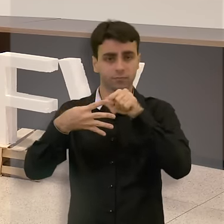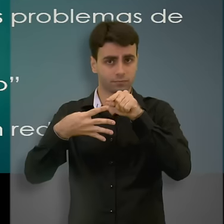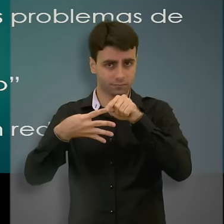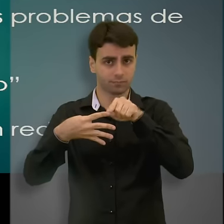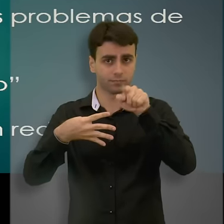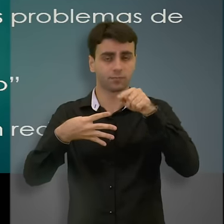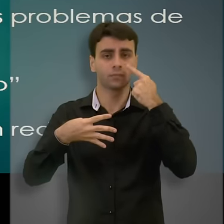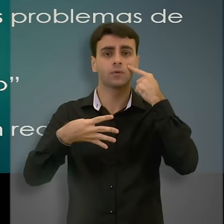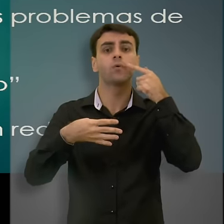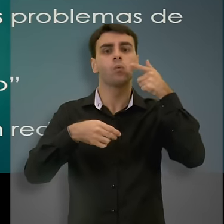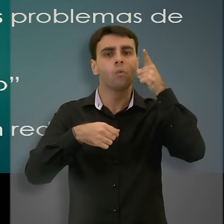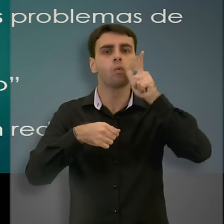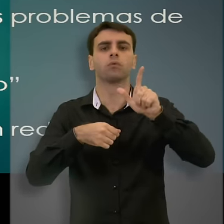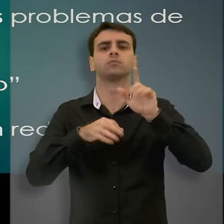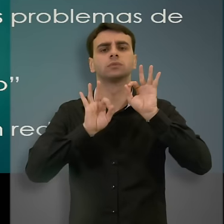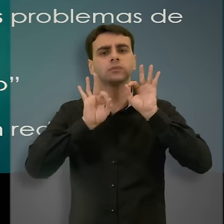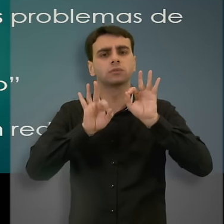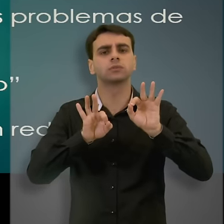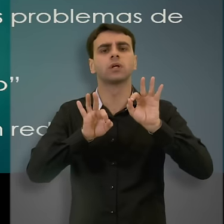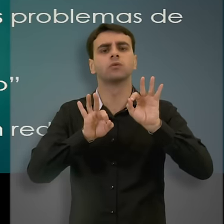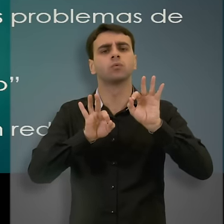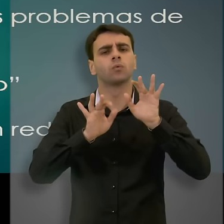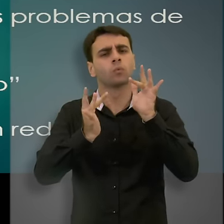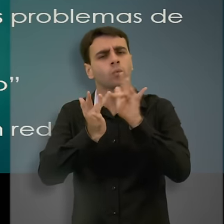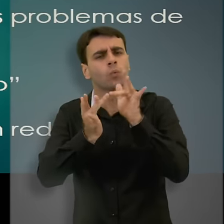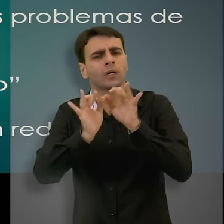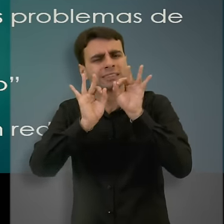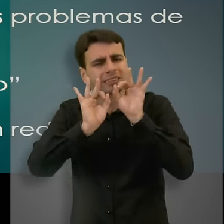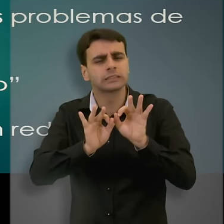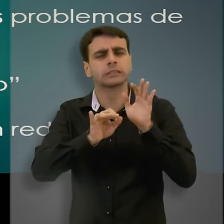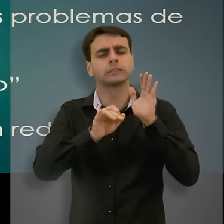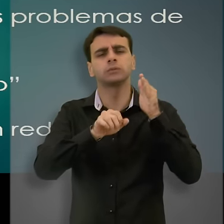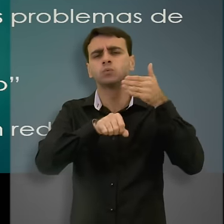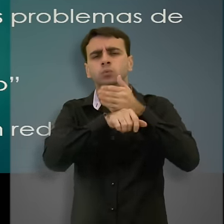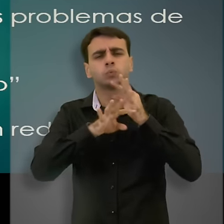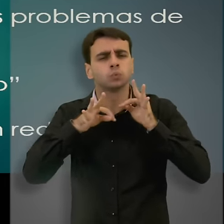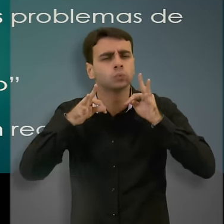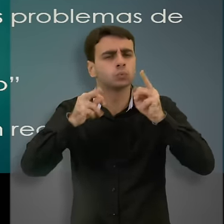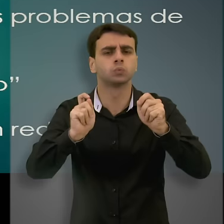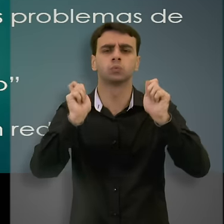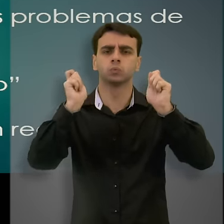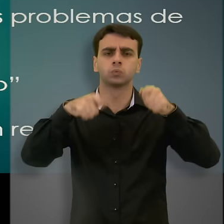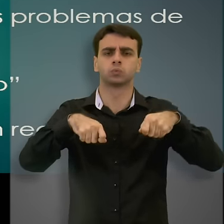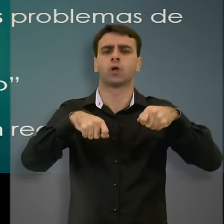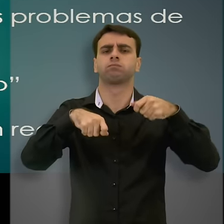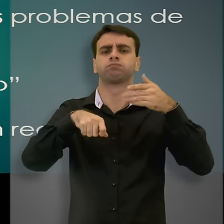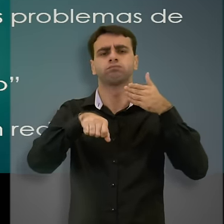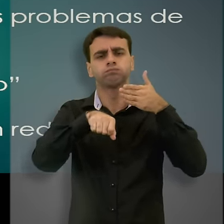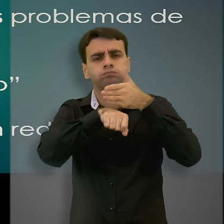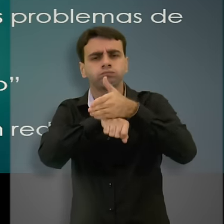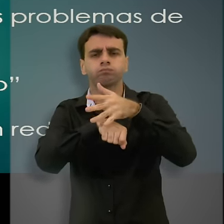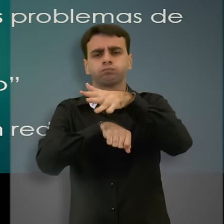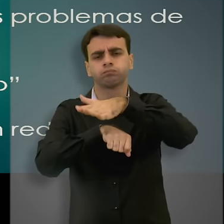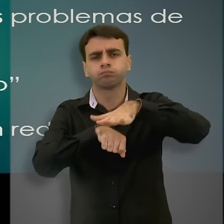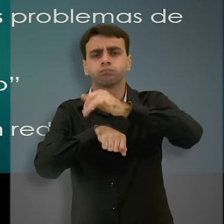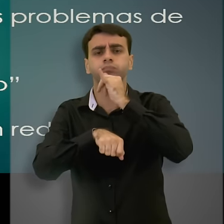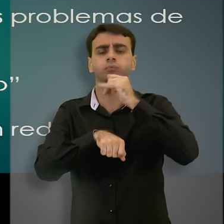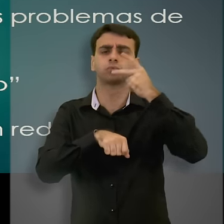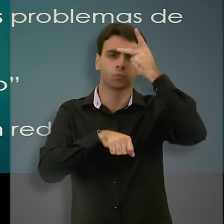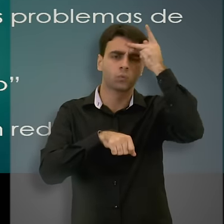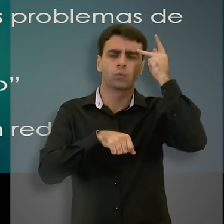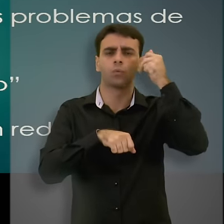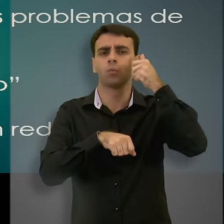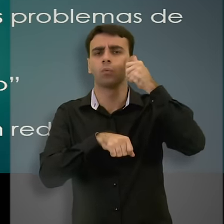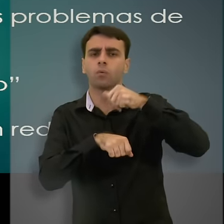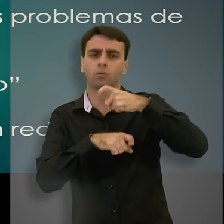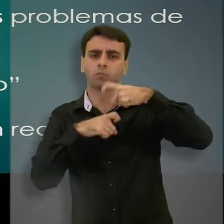acesso direto, universal, que todas as pessoas possam ter uma equipe de saúde e um médico ou uma